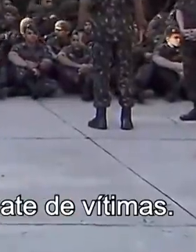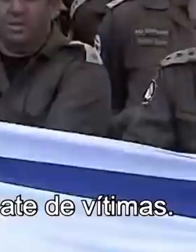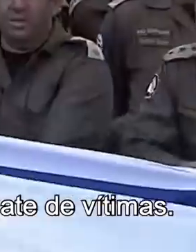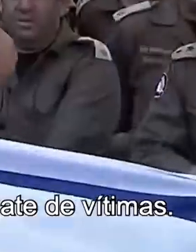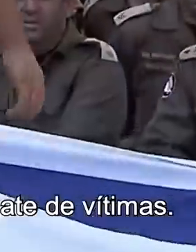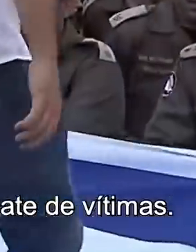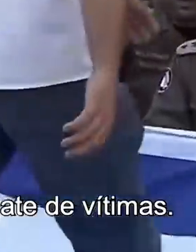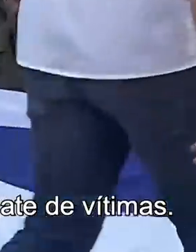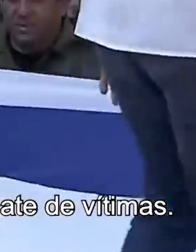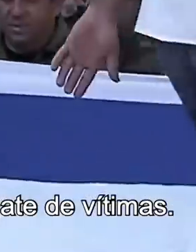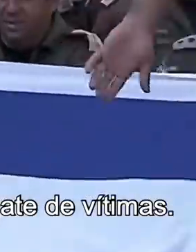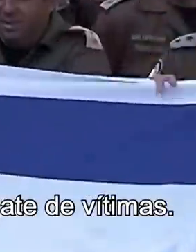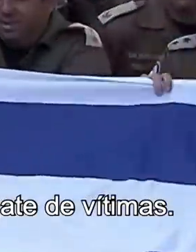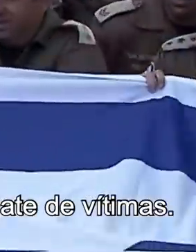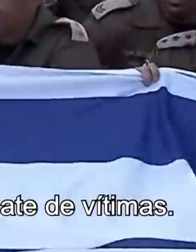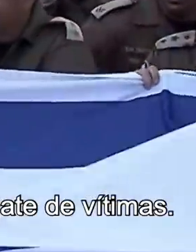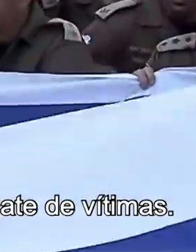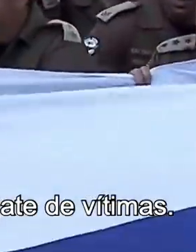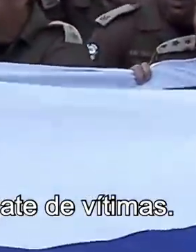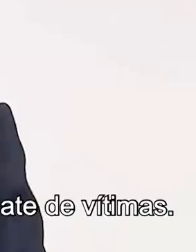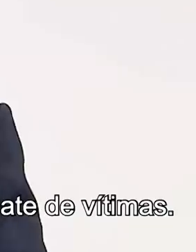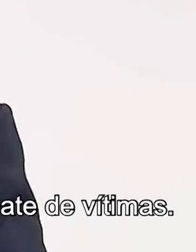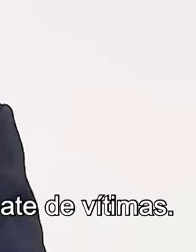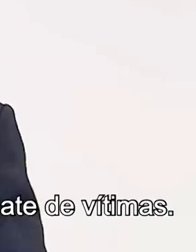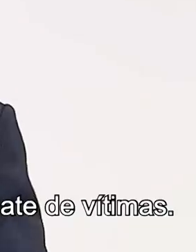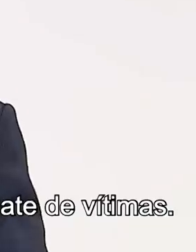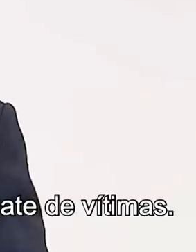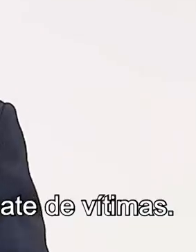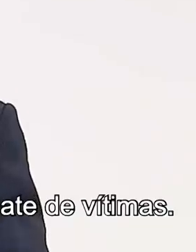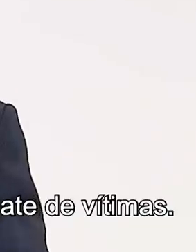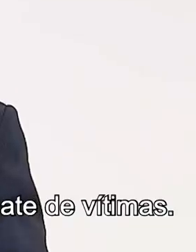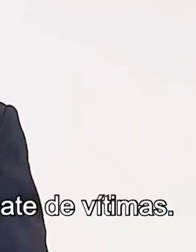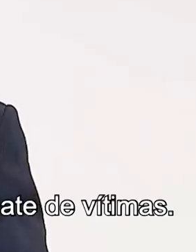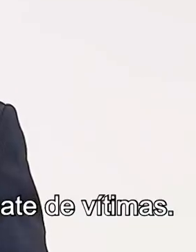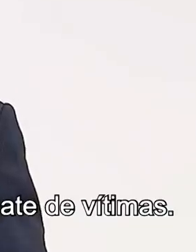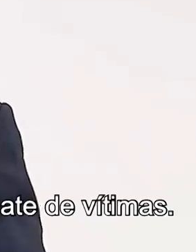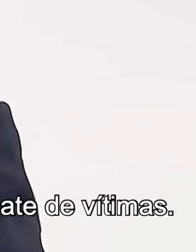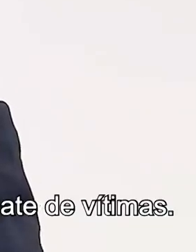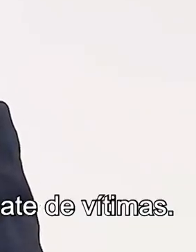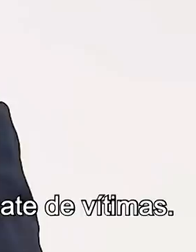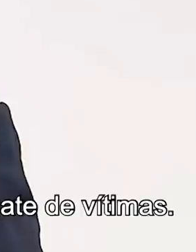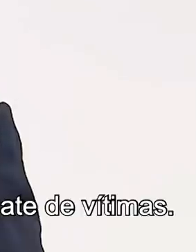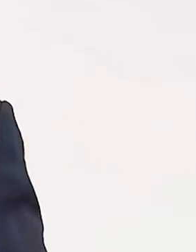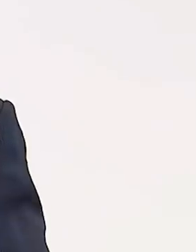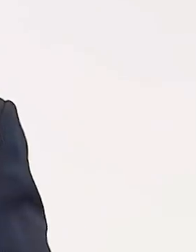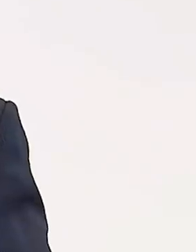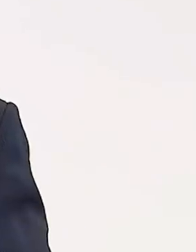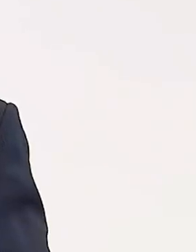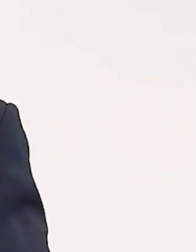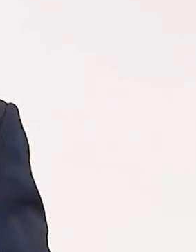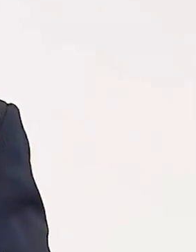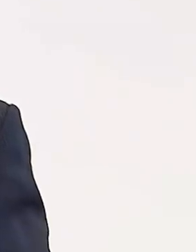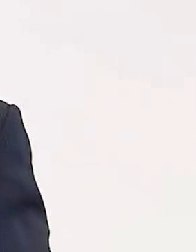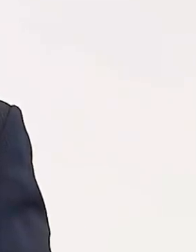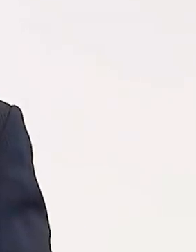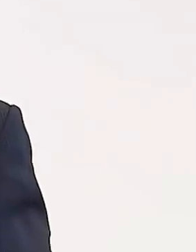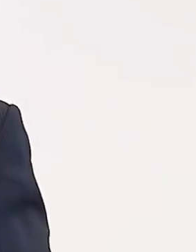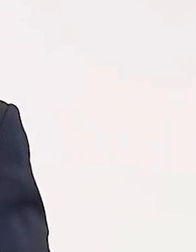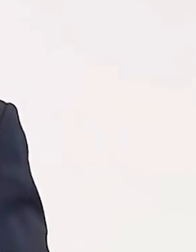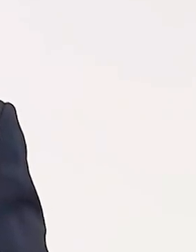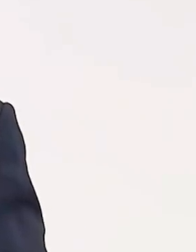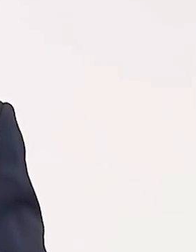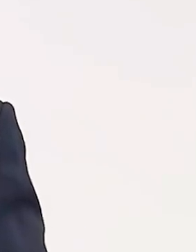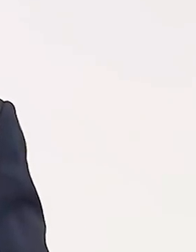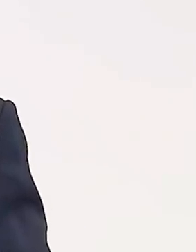contribuição profissional para a operação de resgate de vítimas. A delegação de